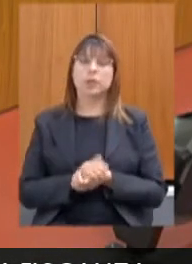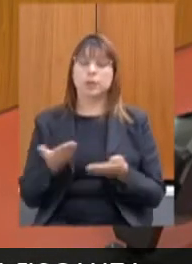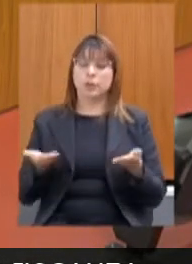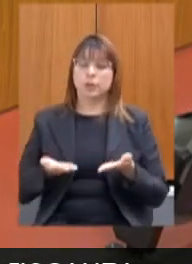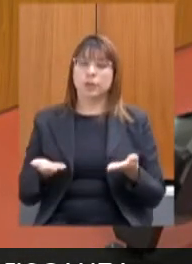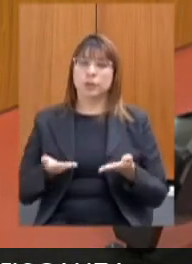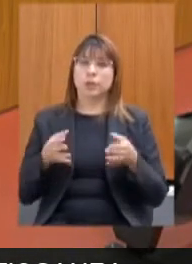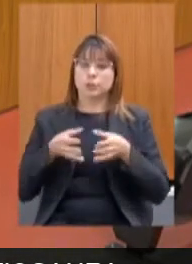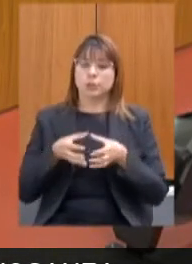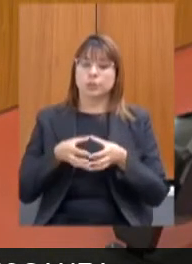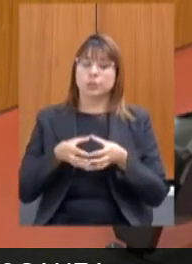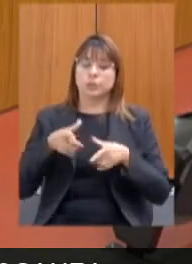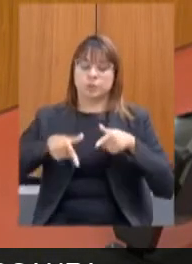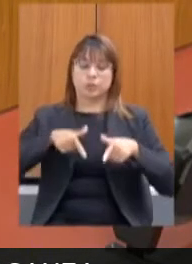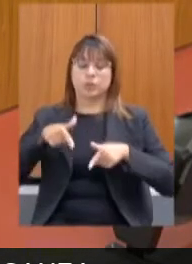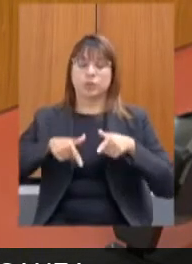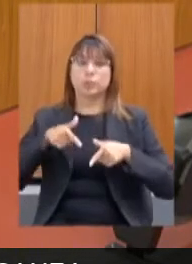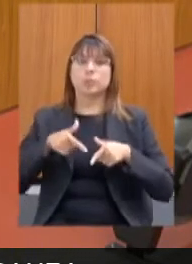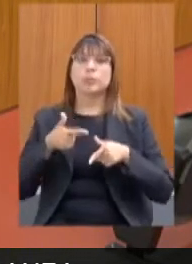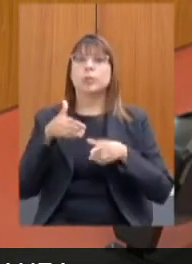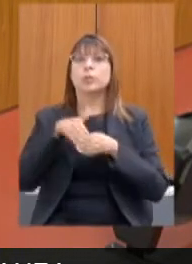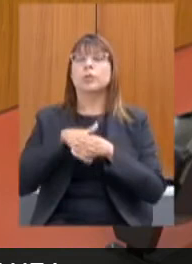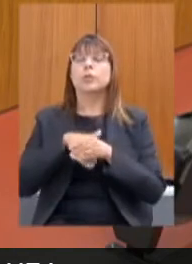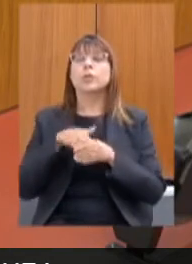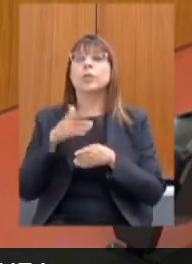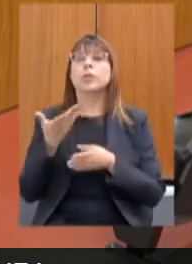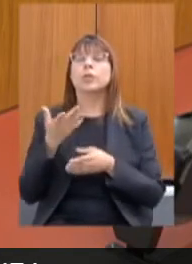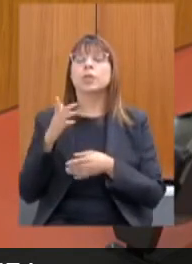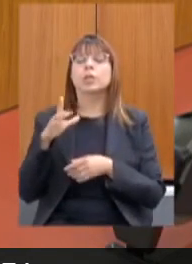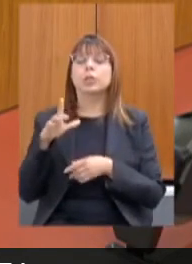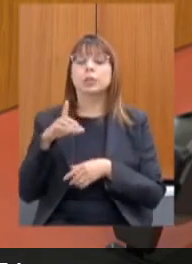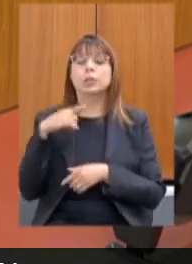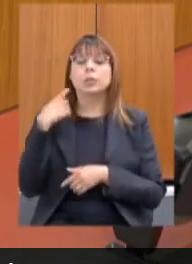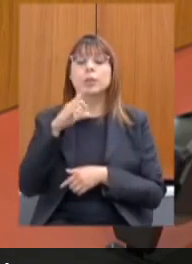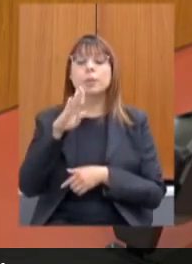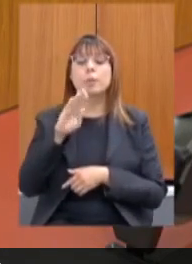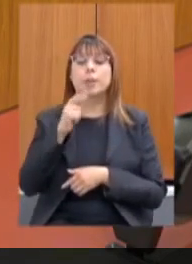Vamos agora pela comissão de trabalho. Como vota o deputado Betão?